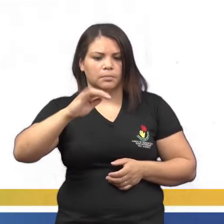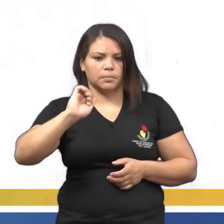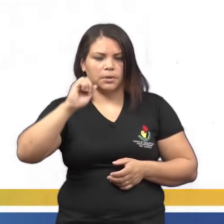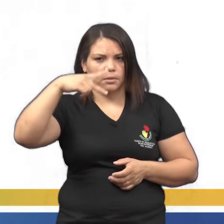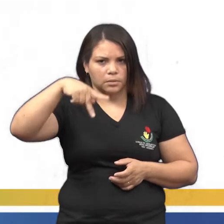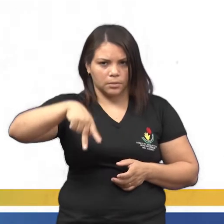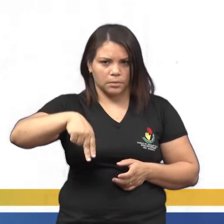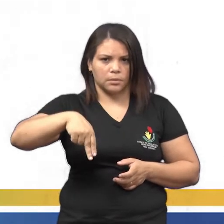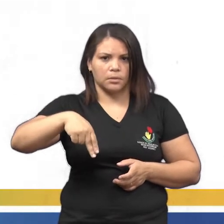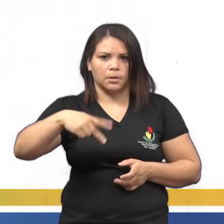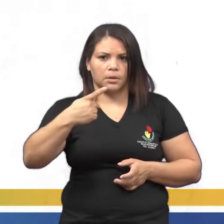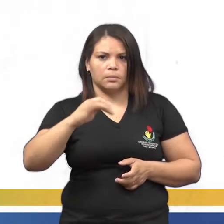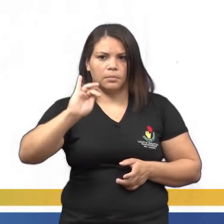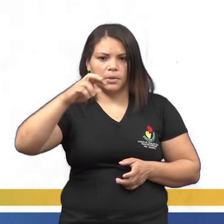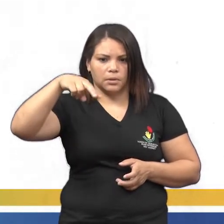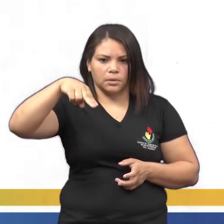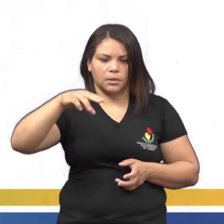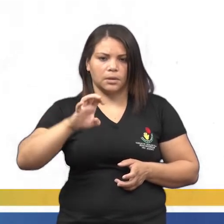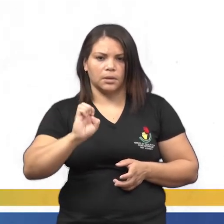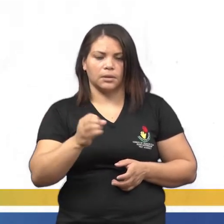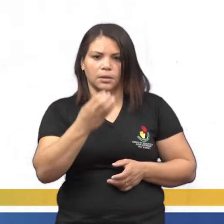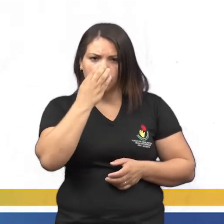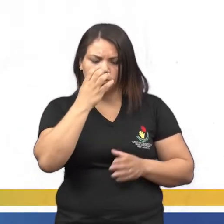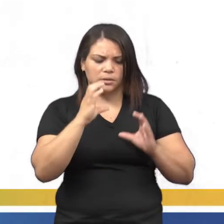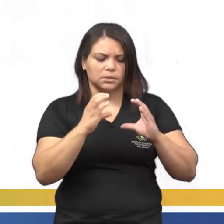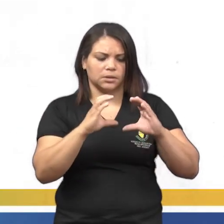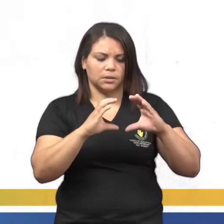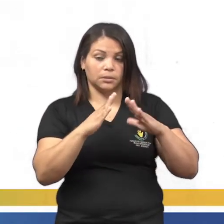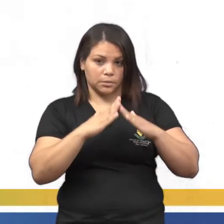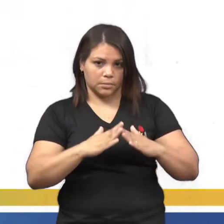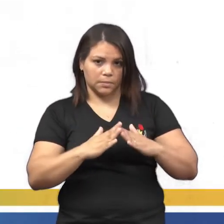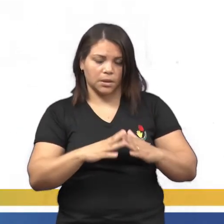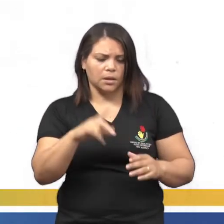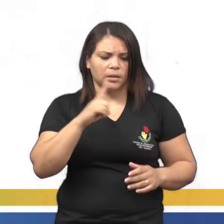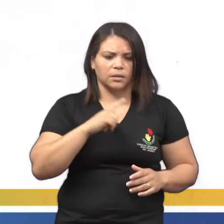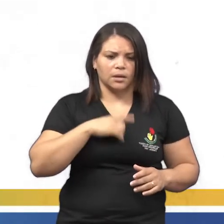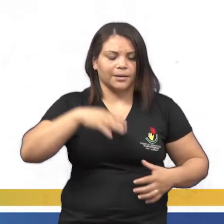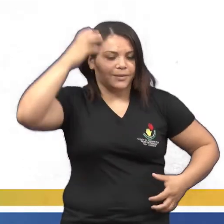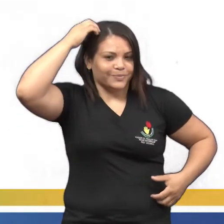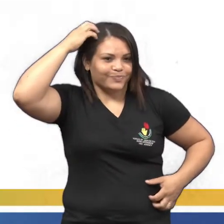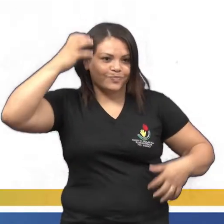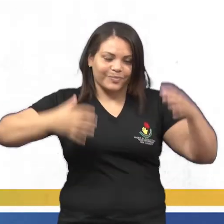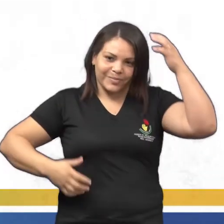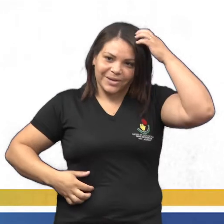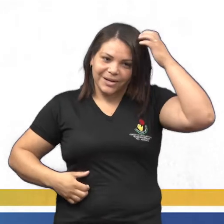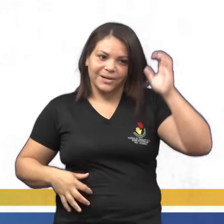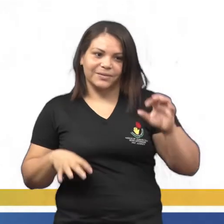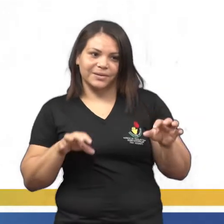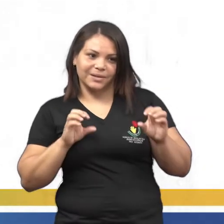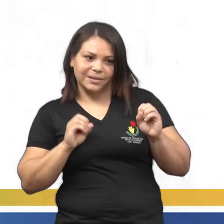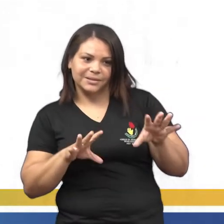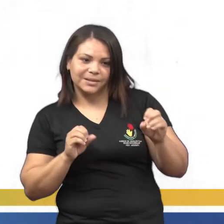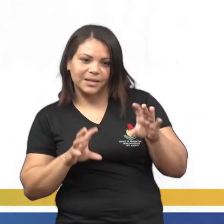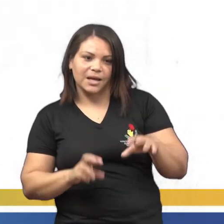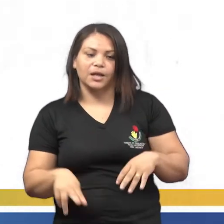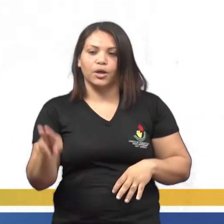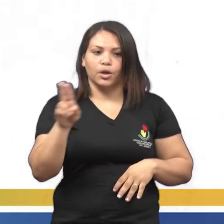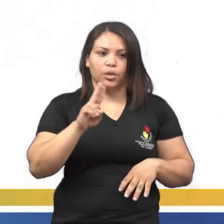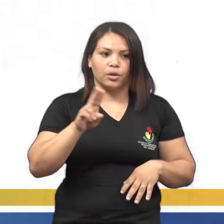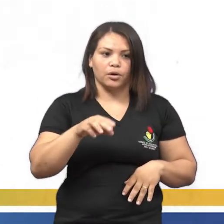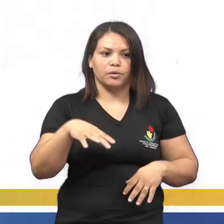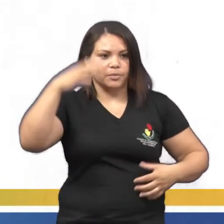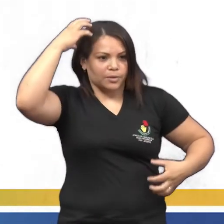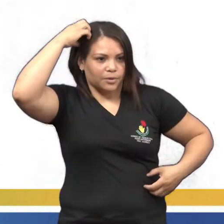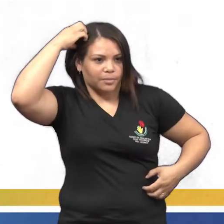Pimpinela. O circo, Mambembe, tem um macaco ensinado. O nome do